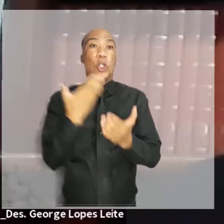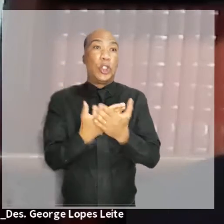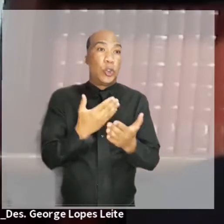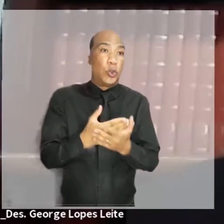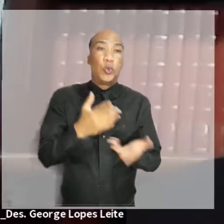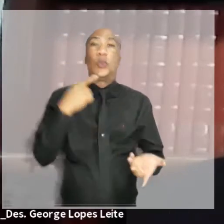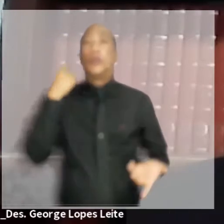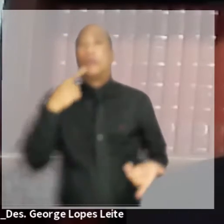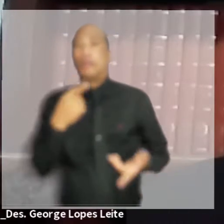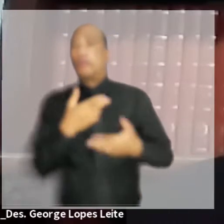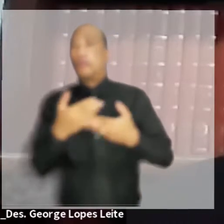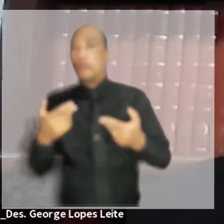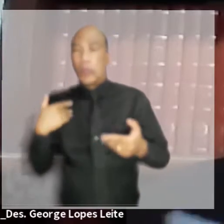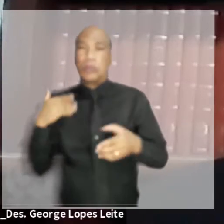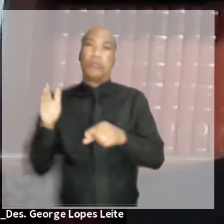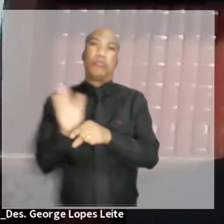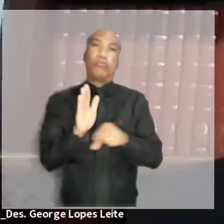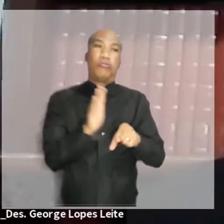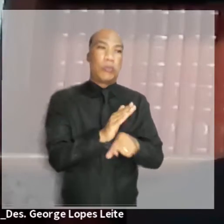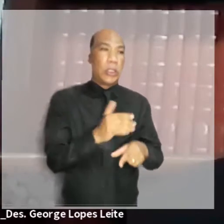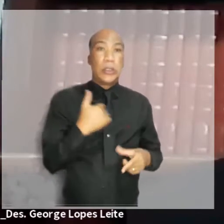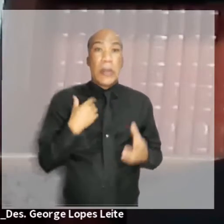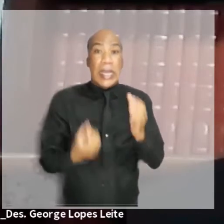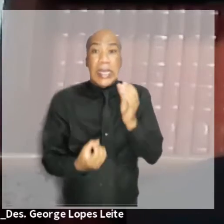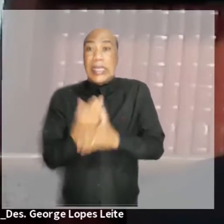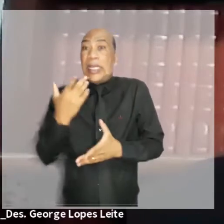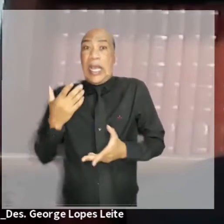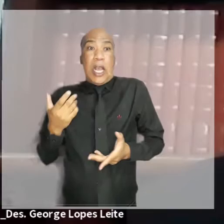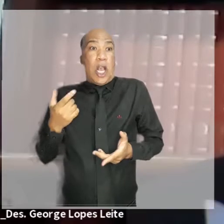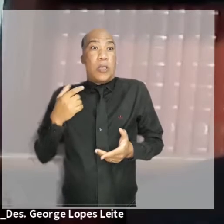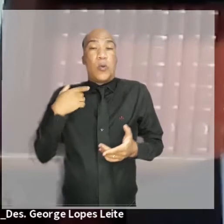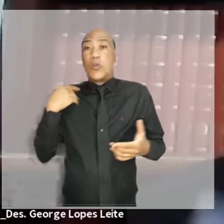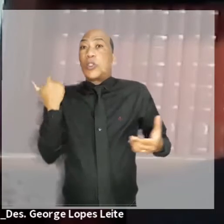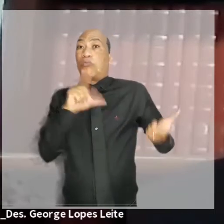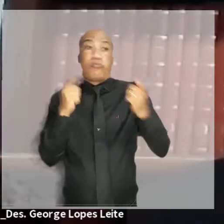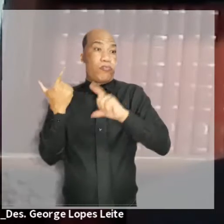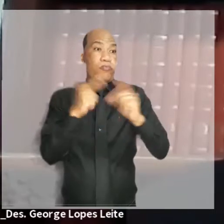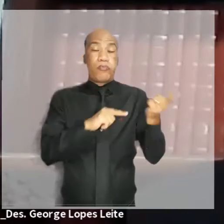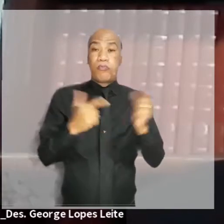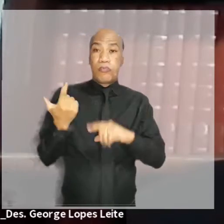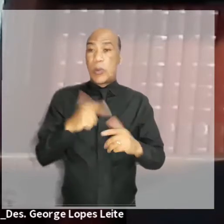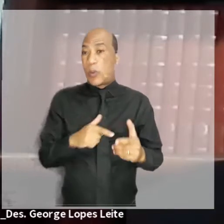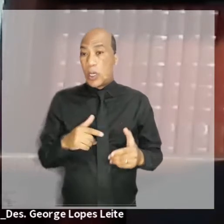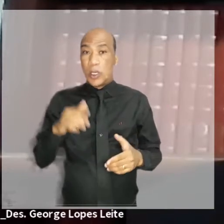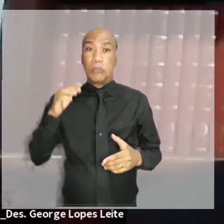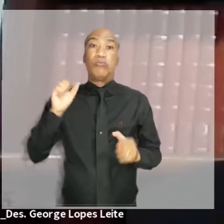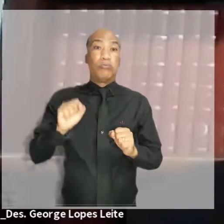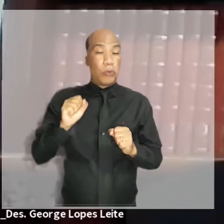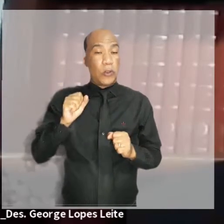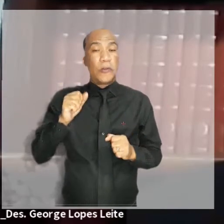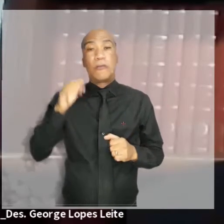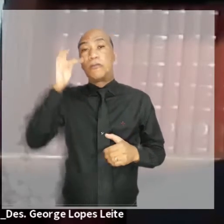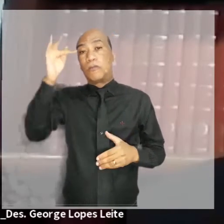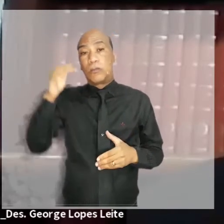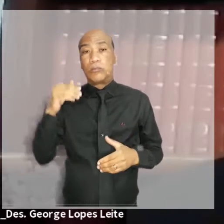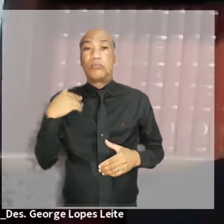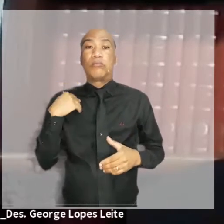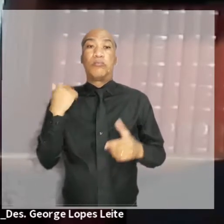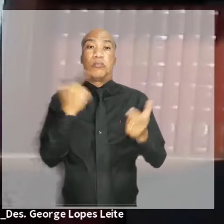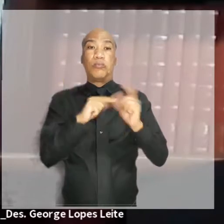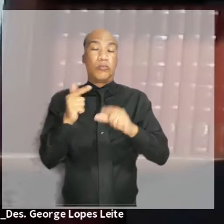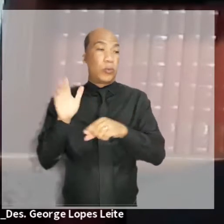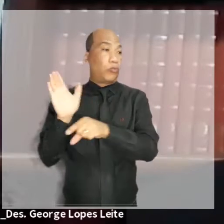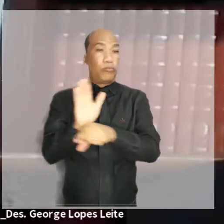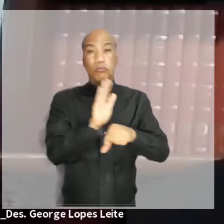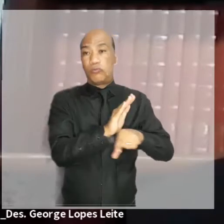estudantes de todas as áreas do conhecimento humano sobre os temas propostos, visando sempre o desenvolvimento de soluções inovadoras e pesquisas que